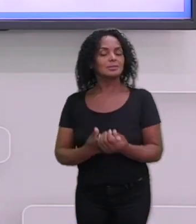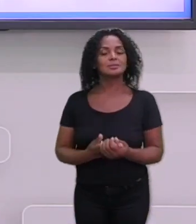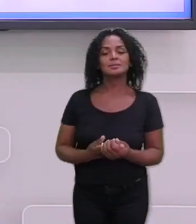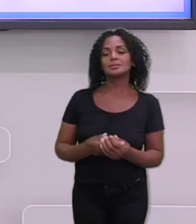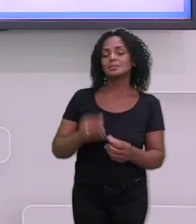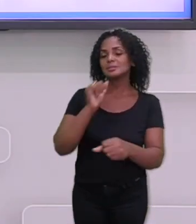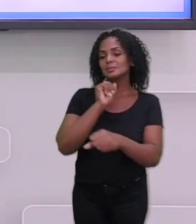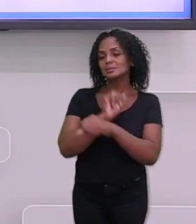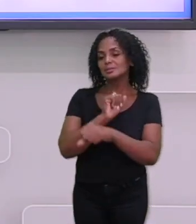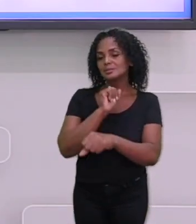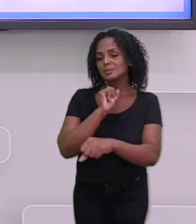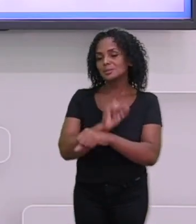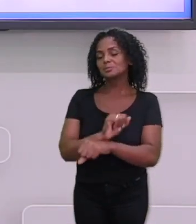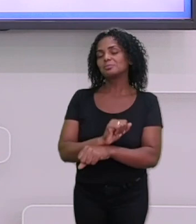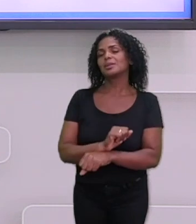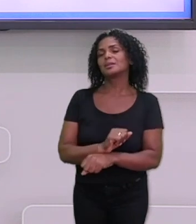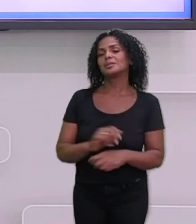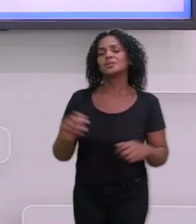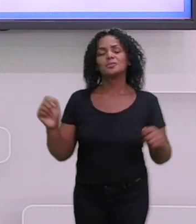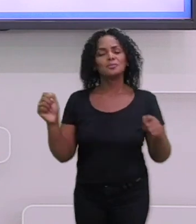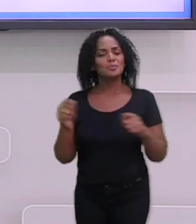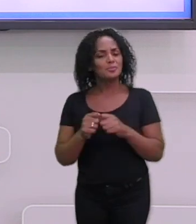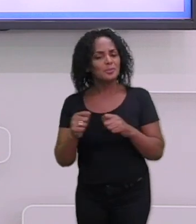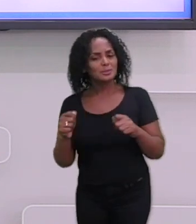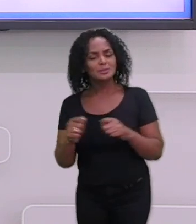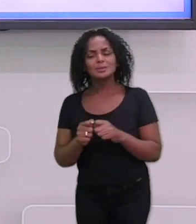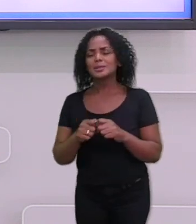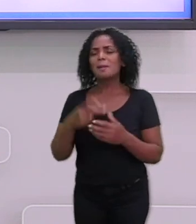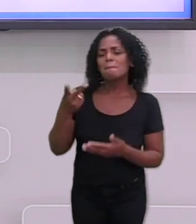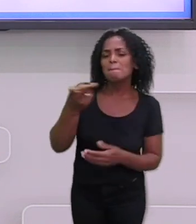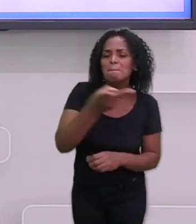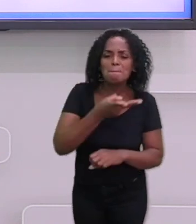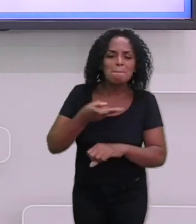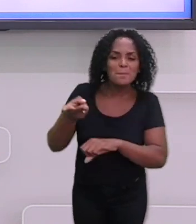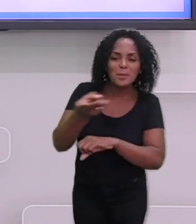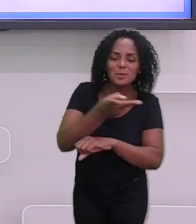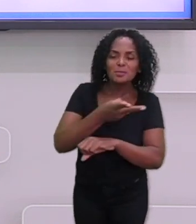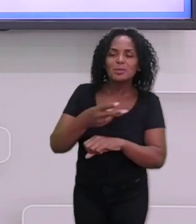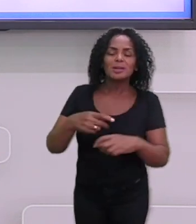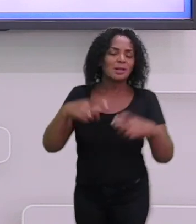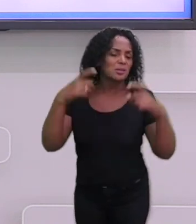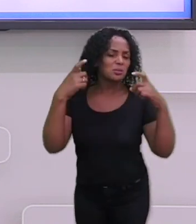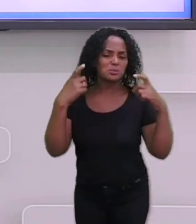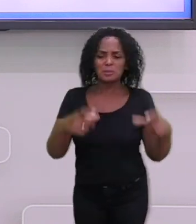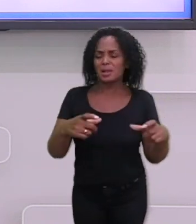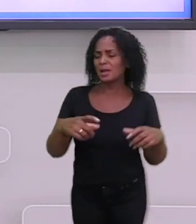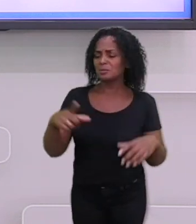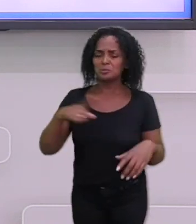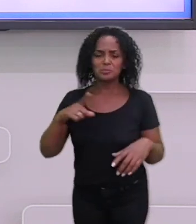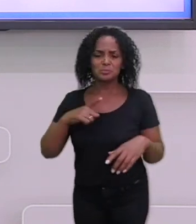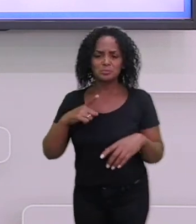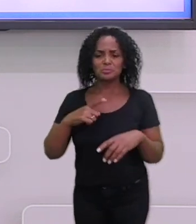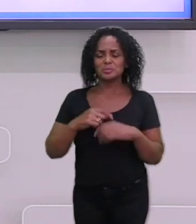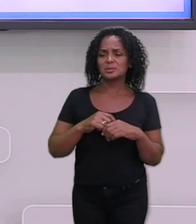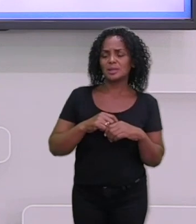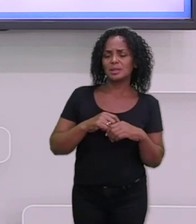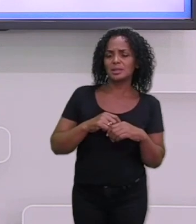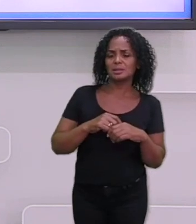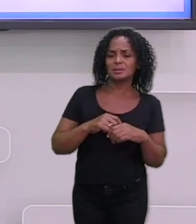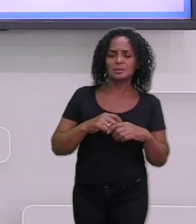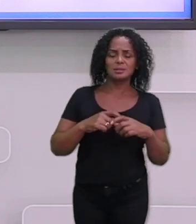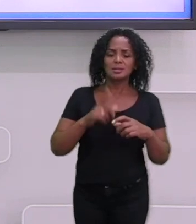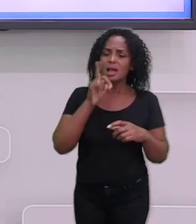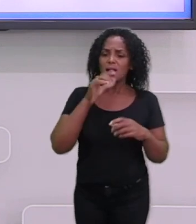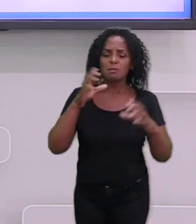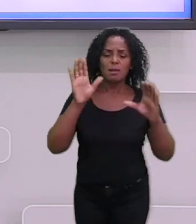façam a ação de investigadores e que eliminem o foco da dengue na sua redondeza e na sua